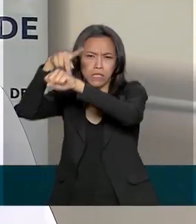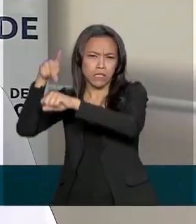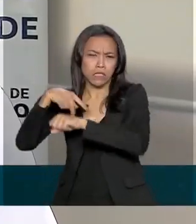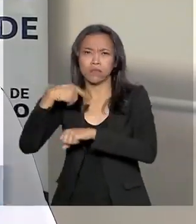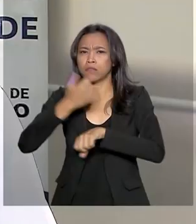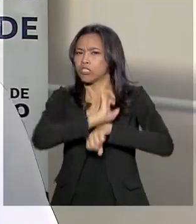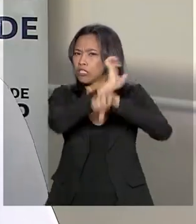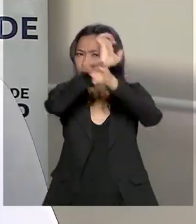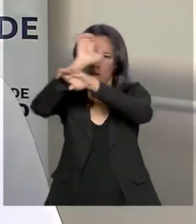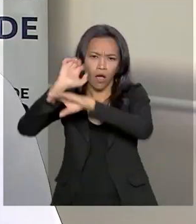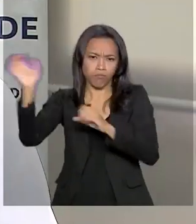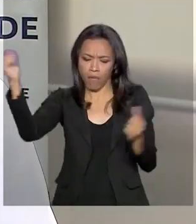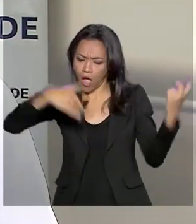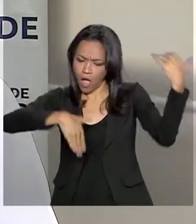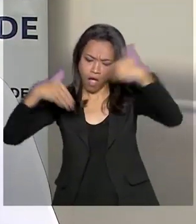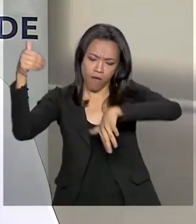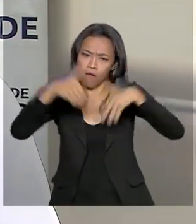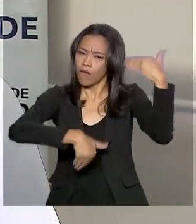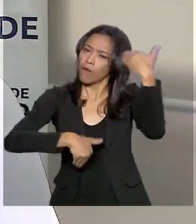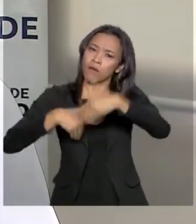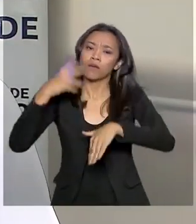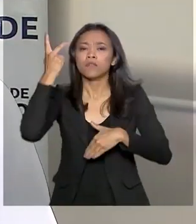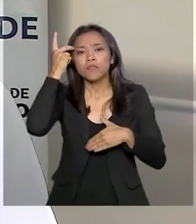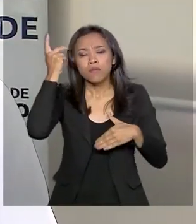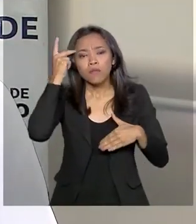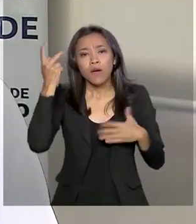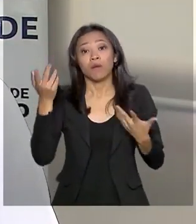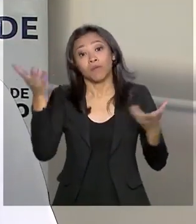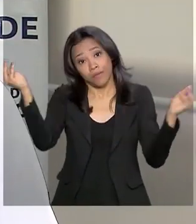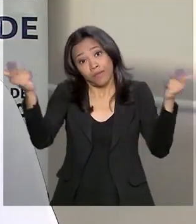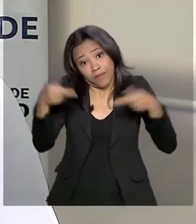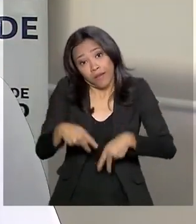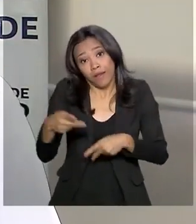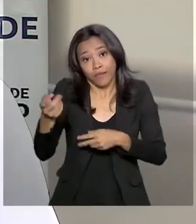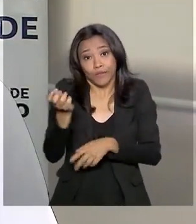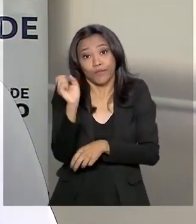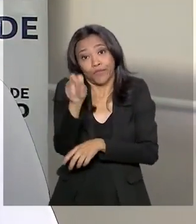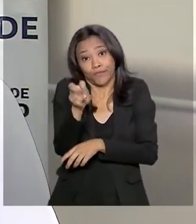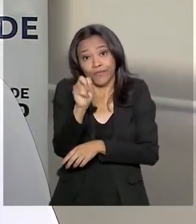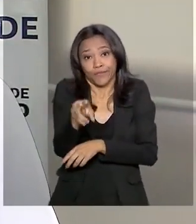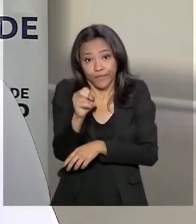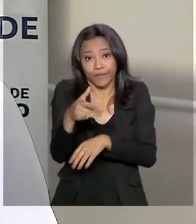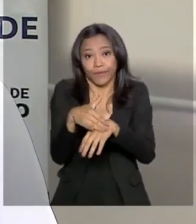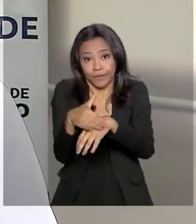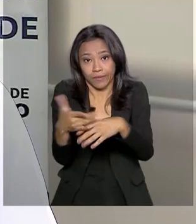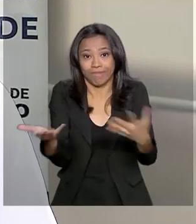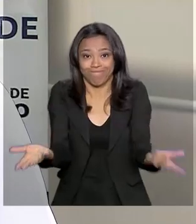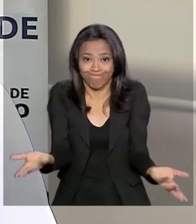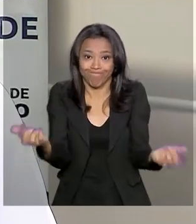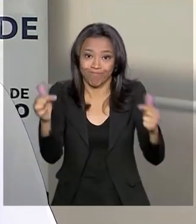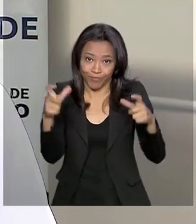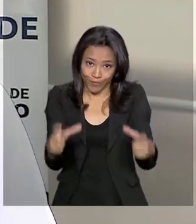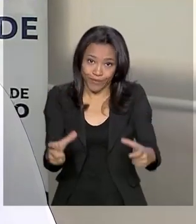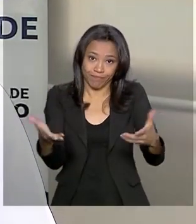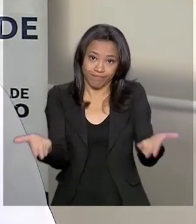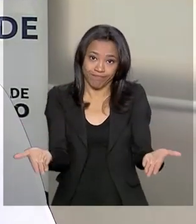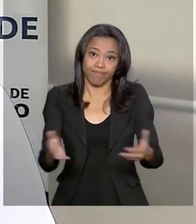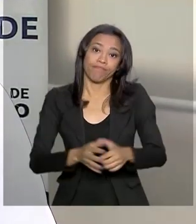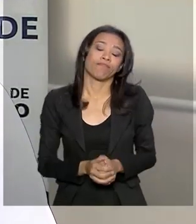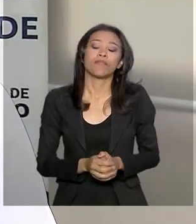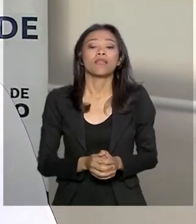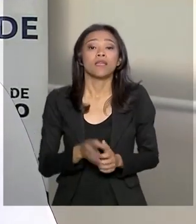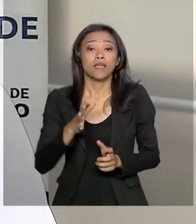estados, que trazem o vírus para cá. E, de qualquer forma, a